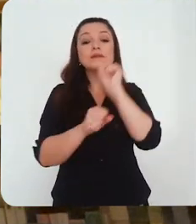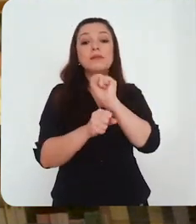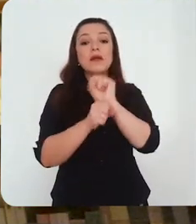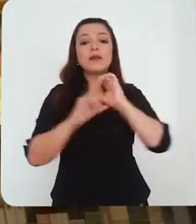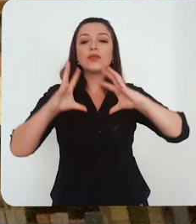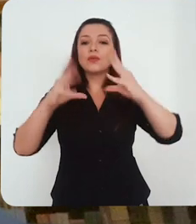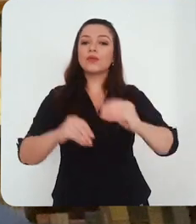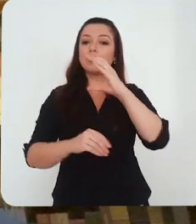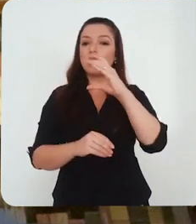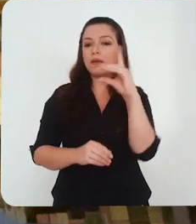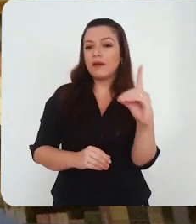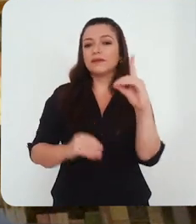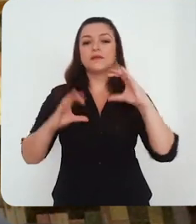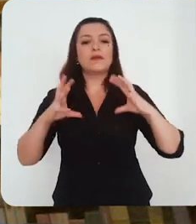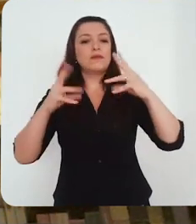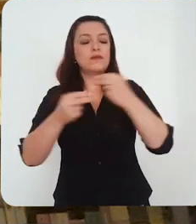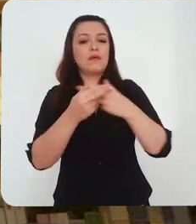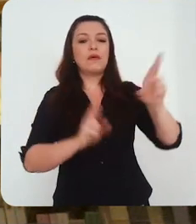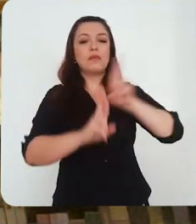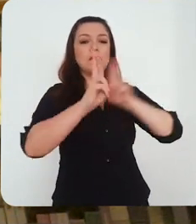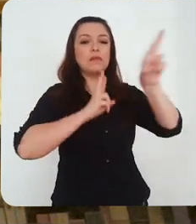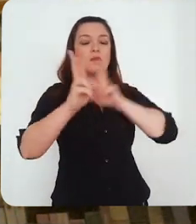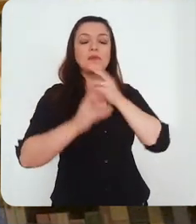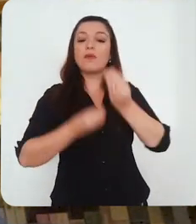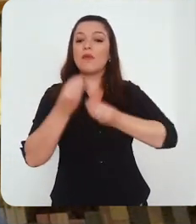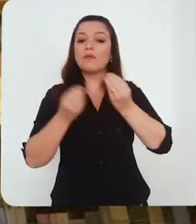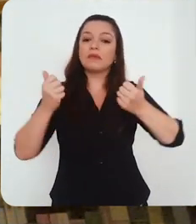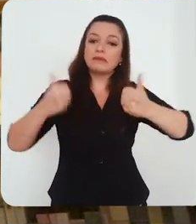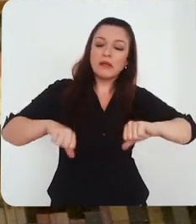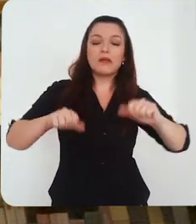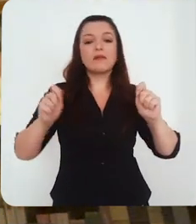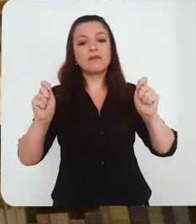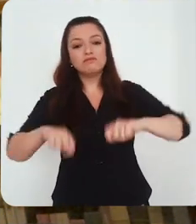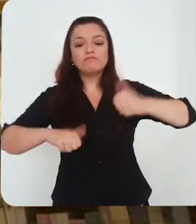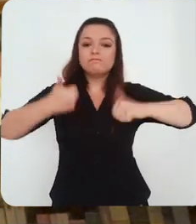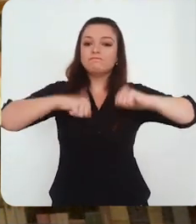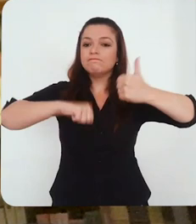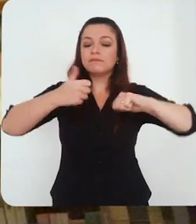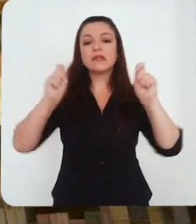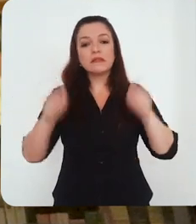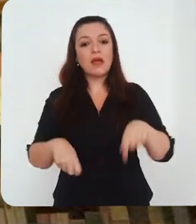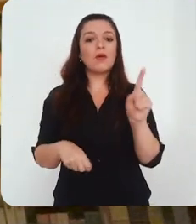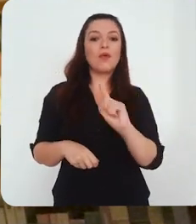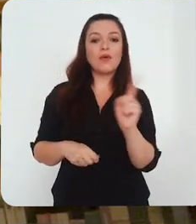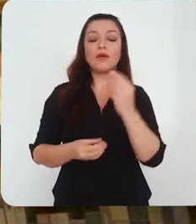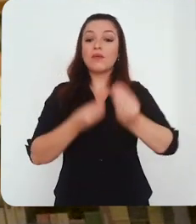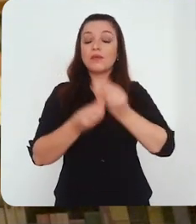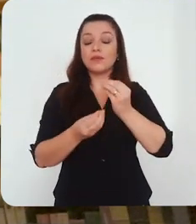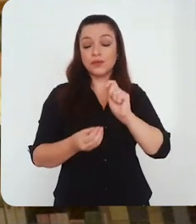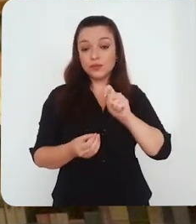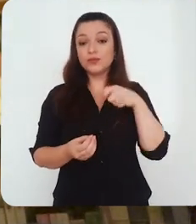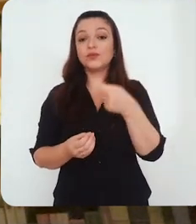mandassem as suas respostas, a partir da oitiva, enfim, das suas bases, sobre essas ideias de retomada remota das nossas atividades.